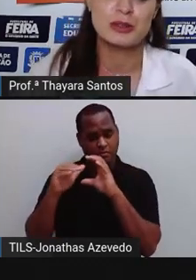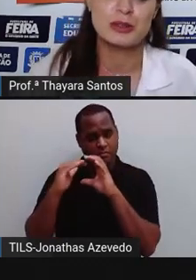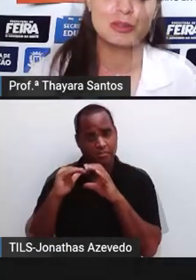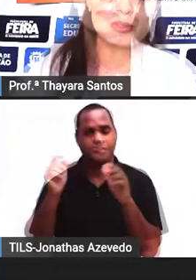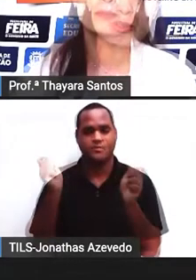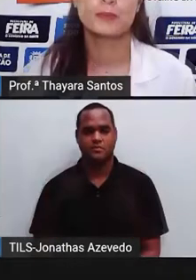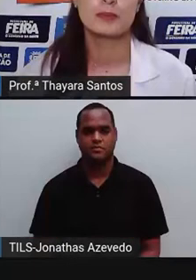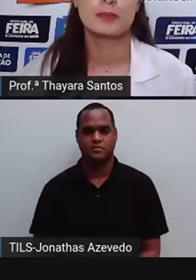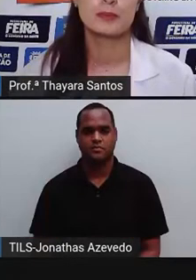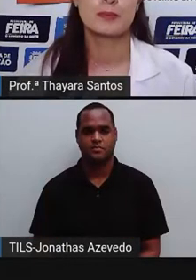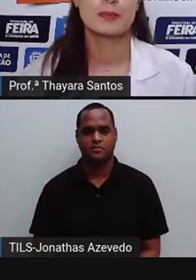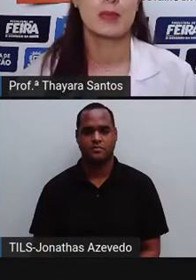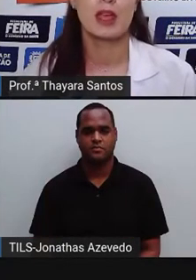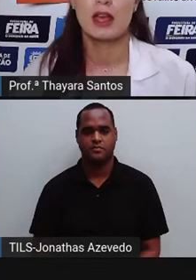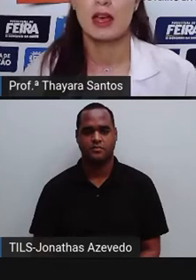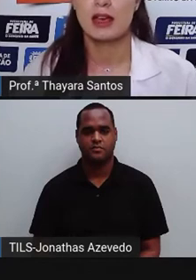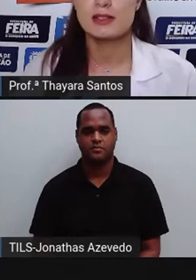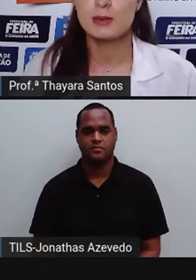no chat.